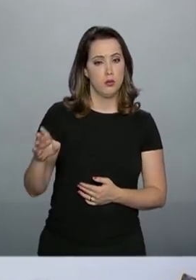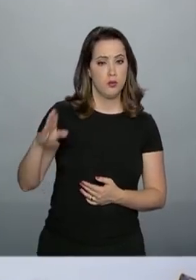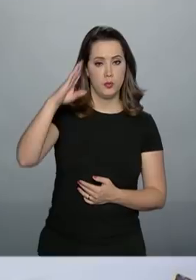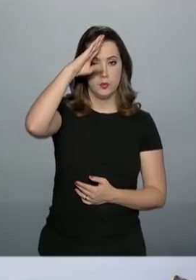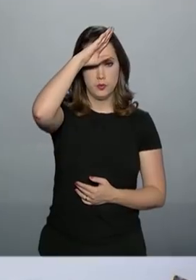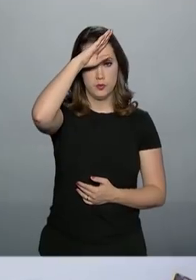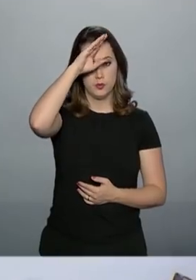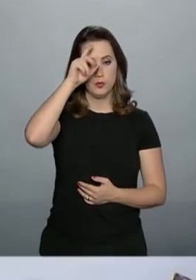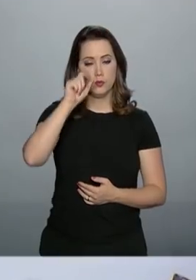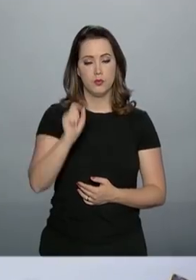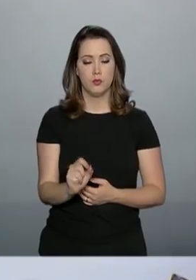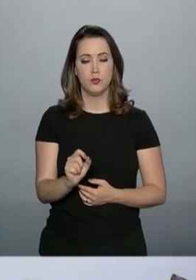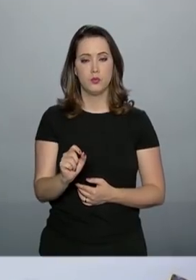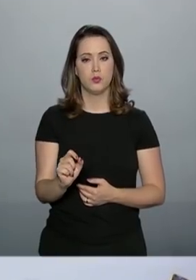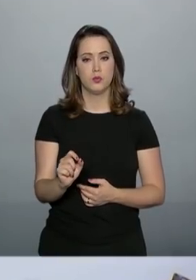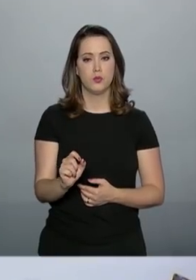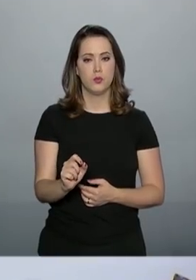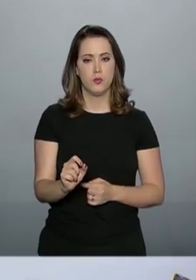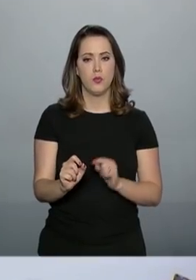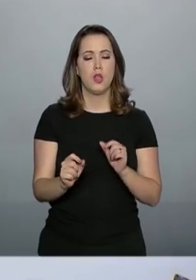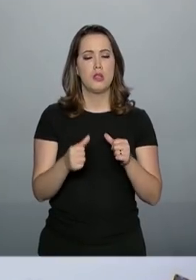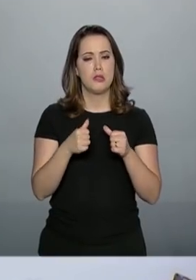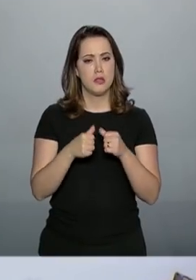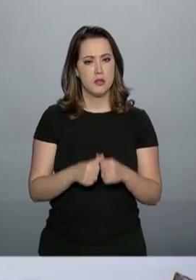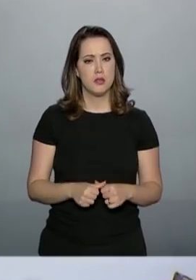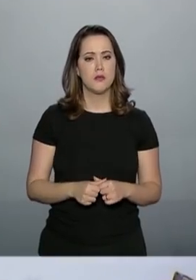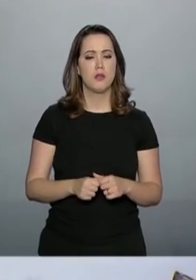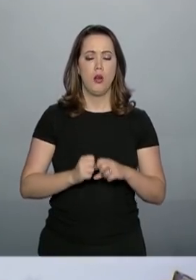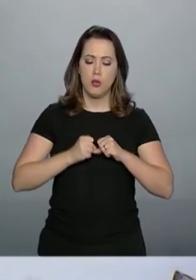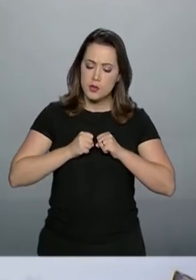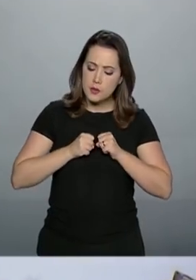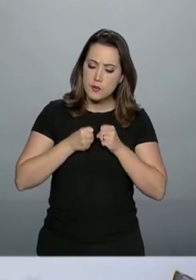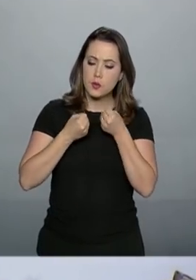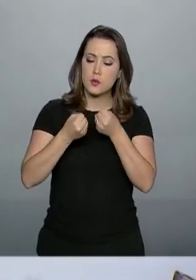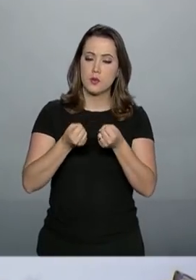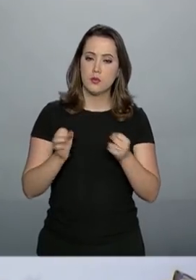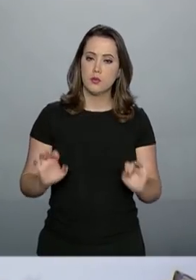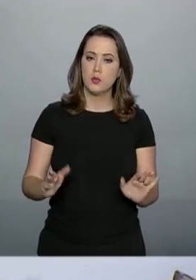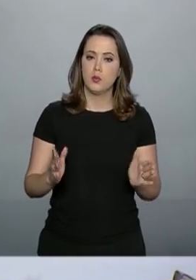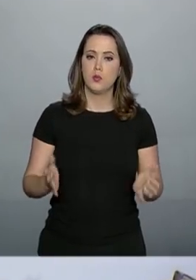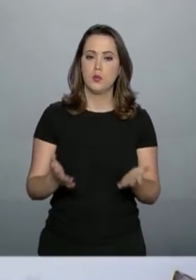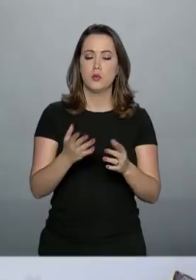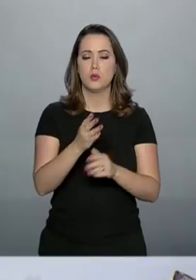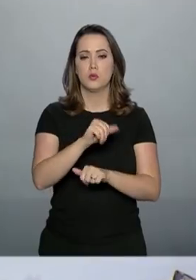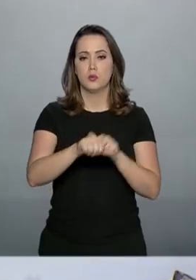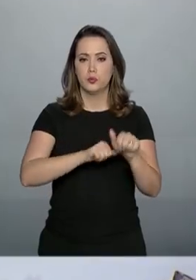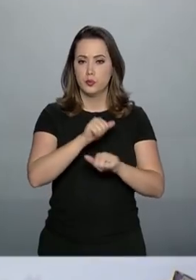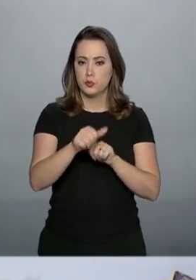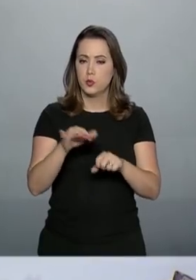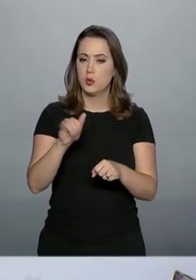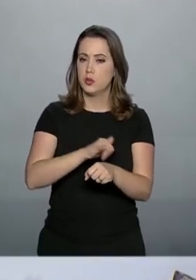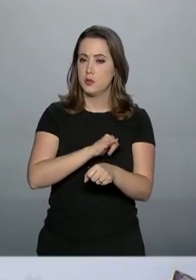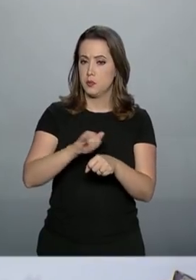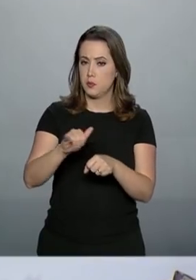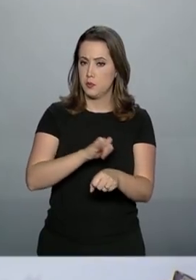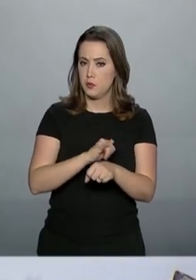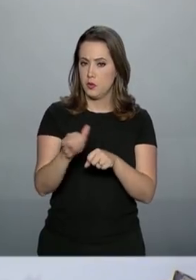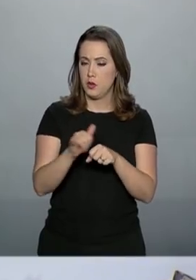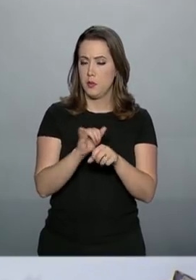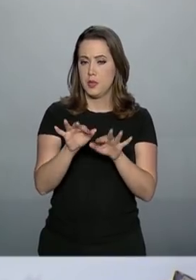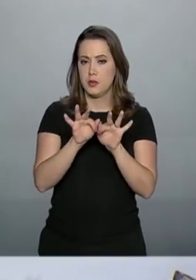Jair Messias Bolsonaro está engajado em promover reformas estratégicas para